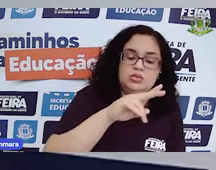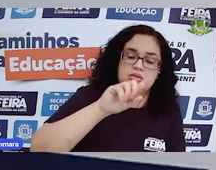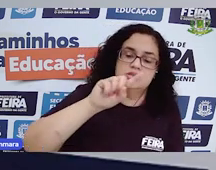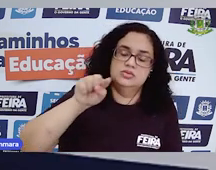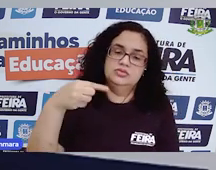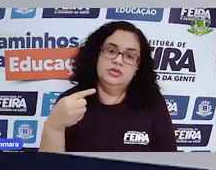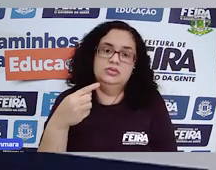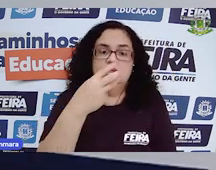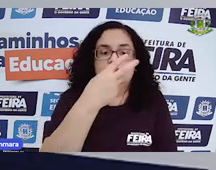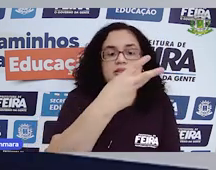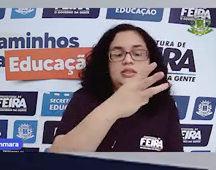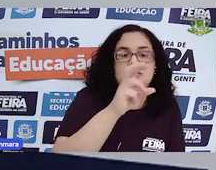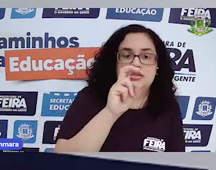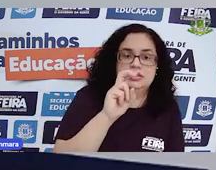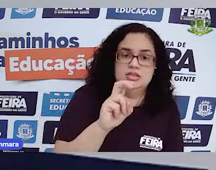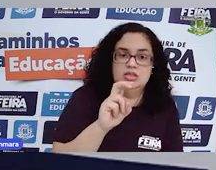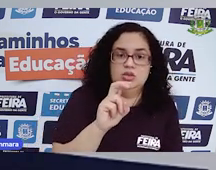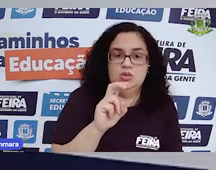2,35